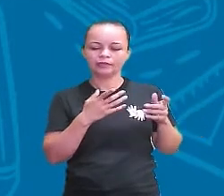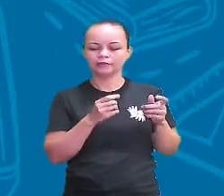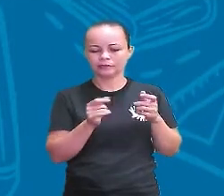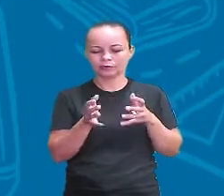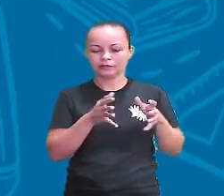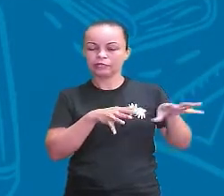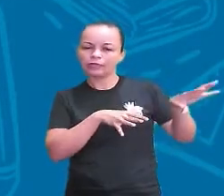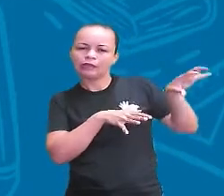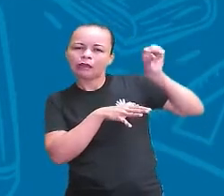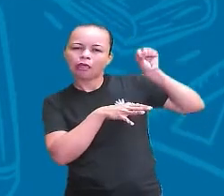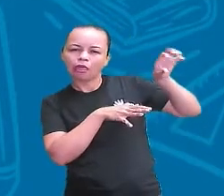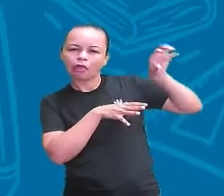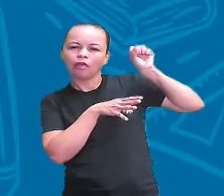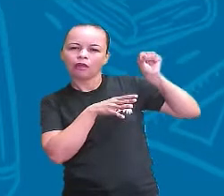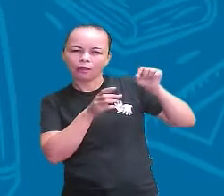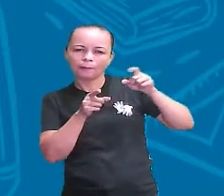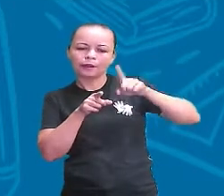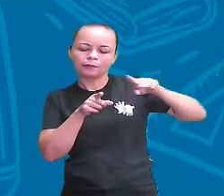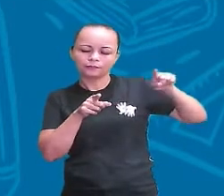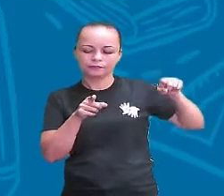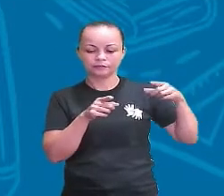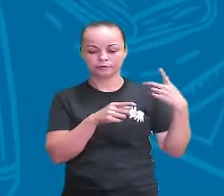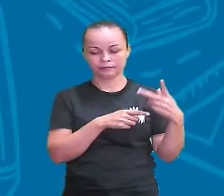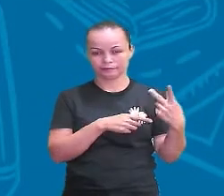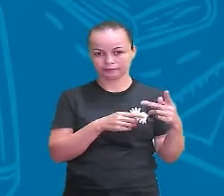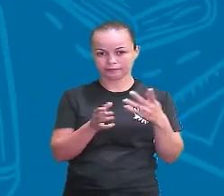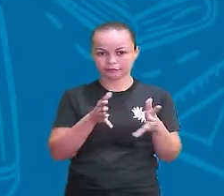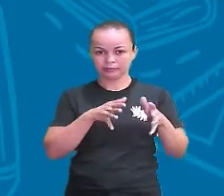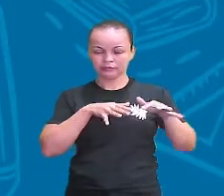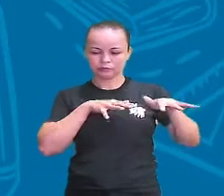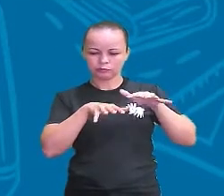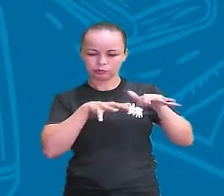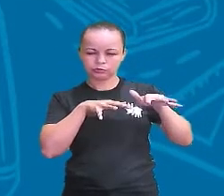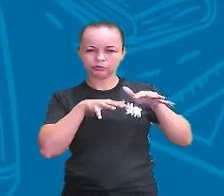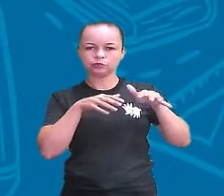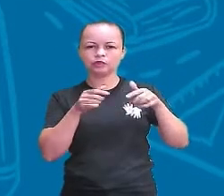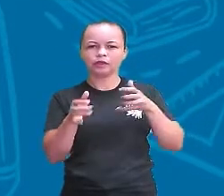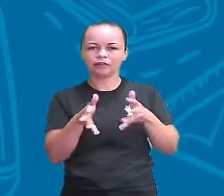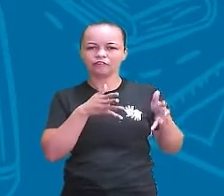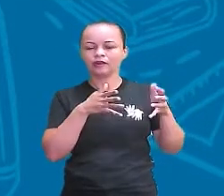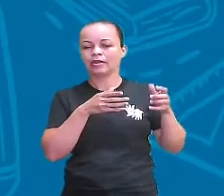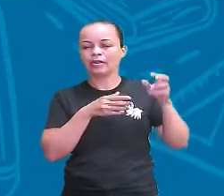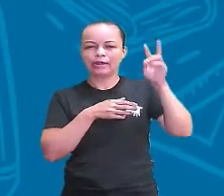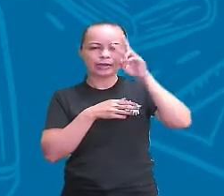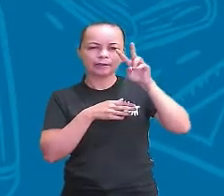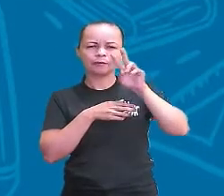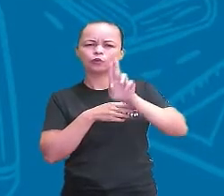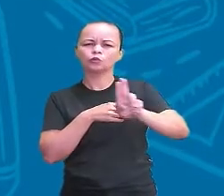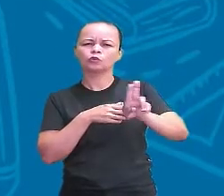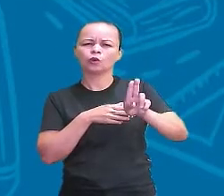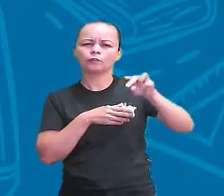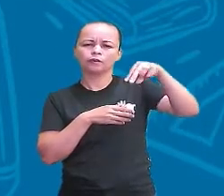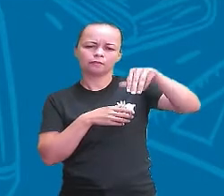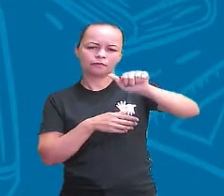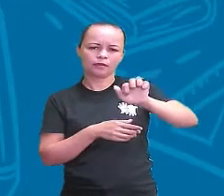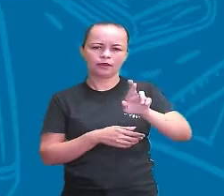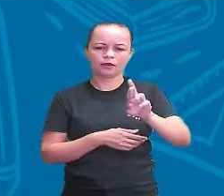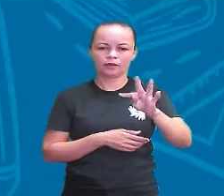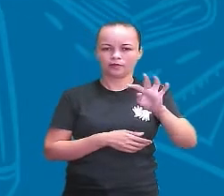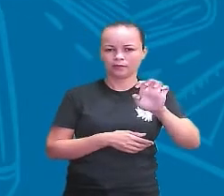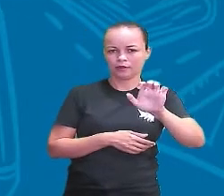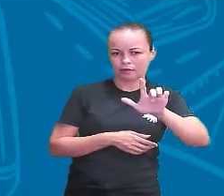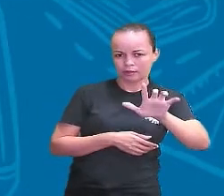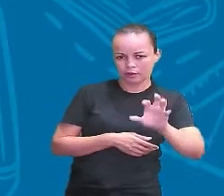capta esse som. Essa membrana, ao vibrar, faz com que o martelo, lembra aquele órgãozinho que a gente viu lá na